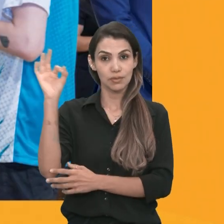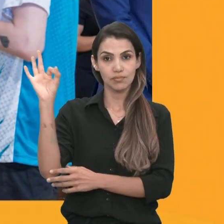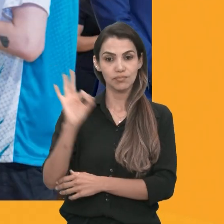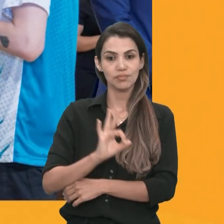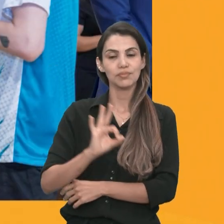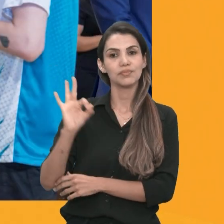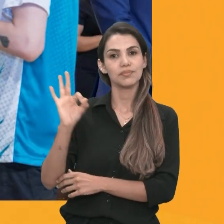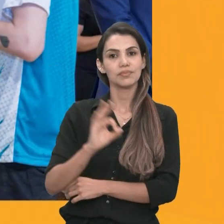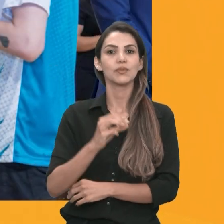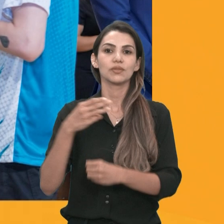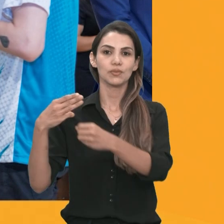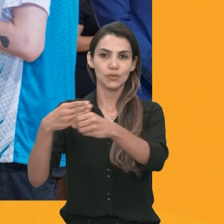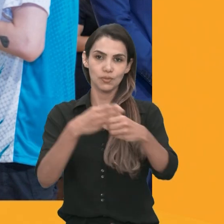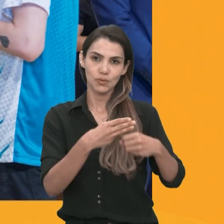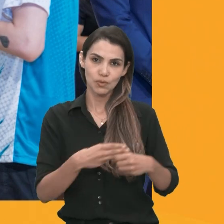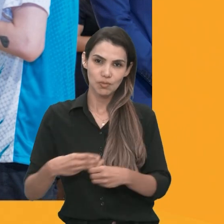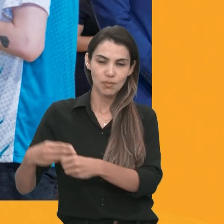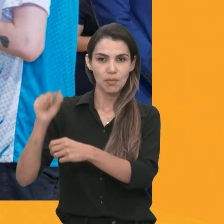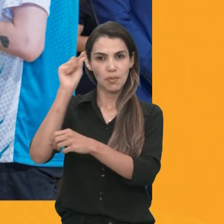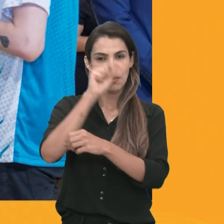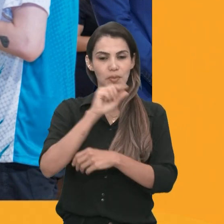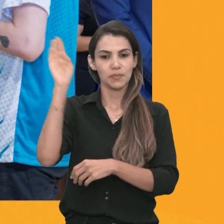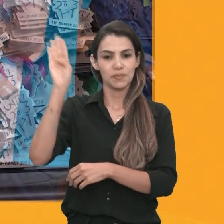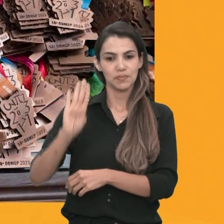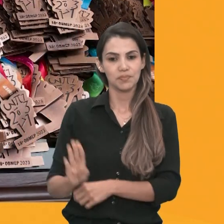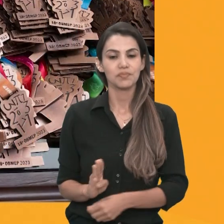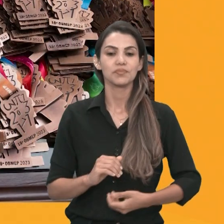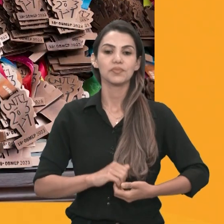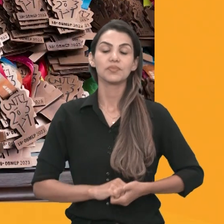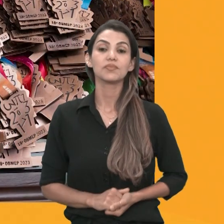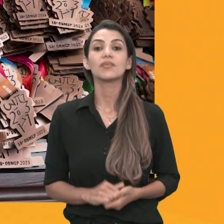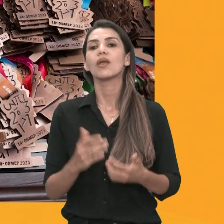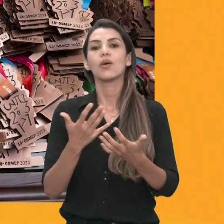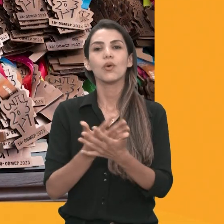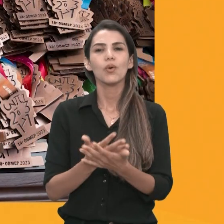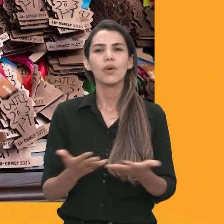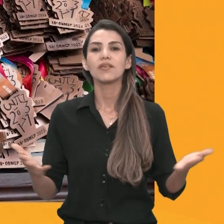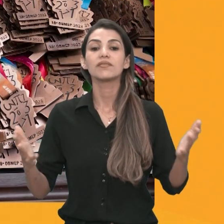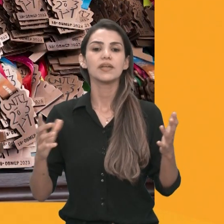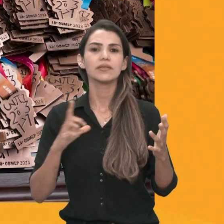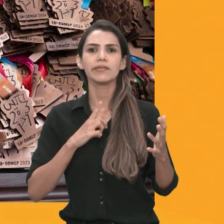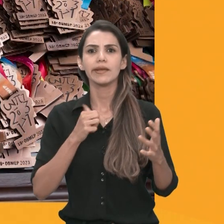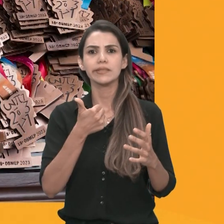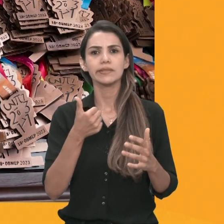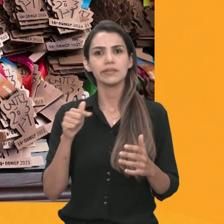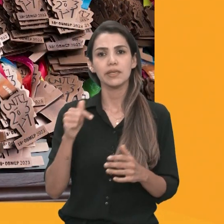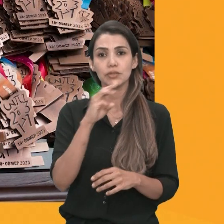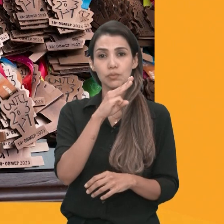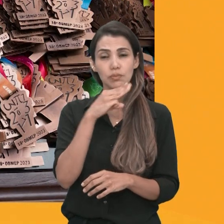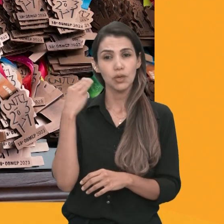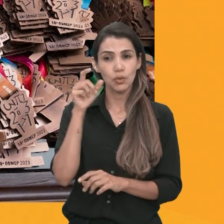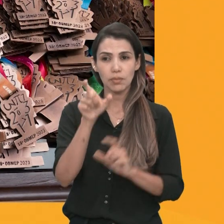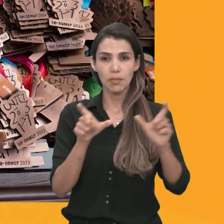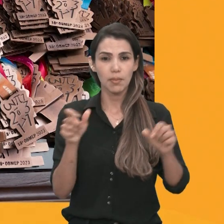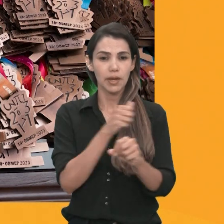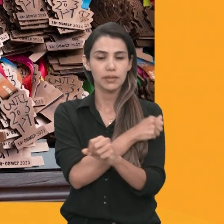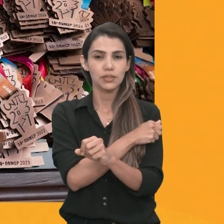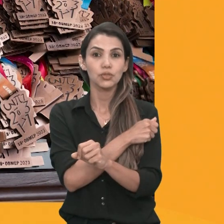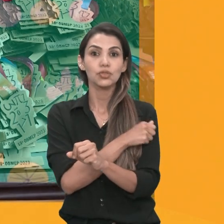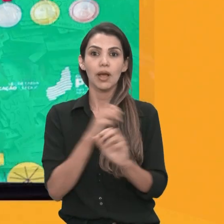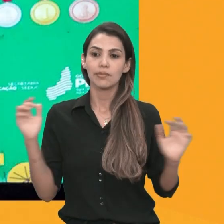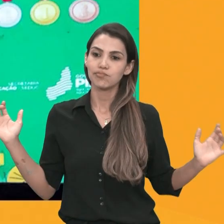dos municípios brasileiros. O evento reuniu 17 milhões de estudantes, sendo mais de